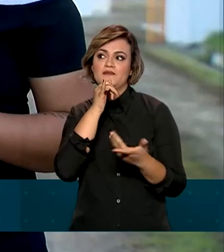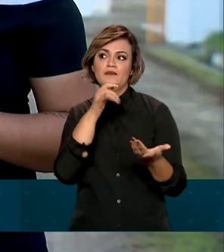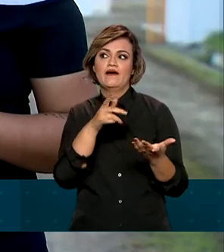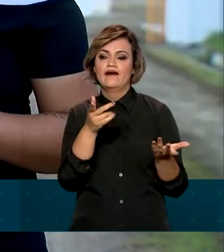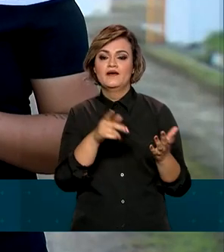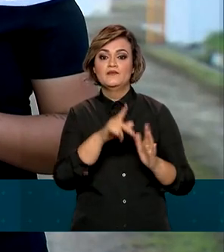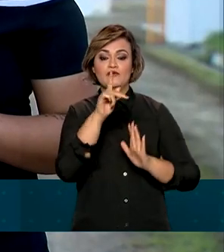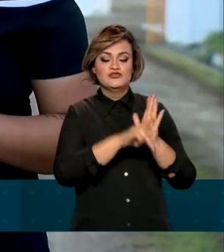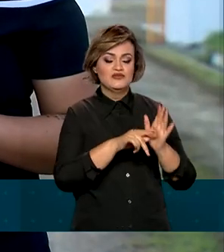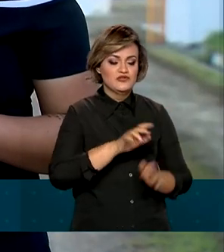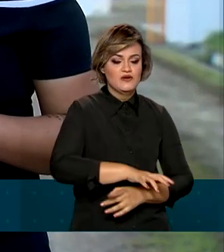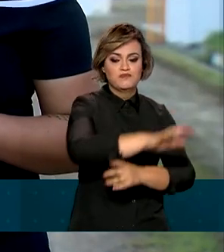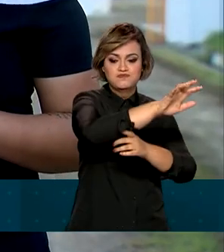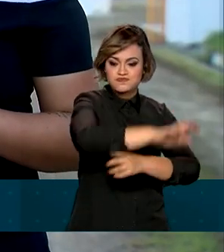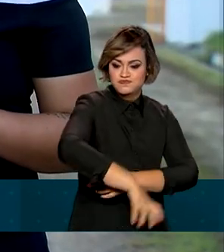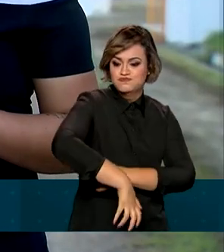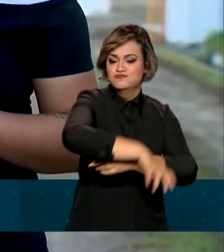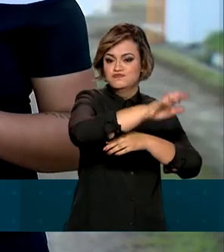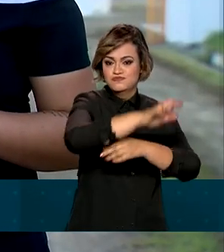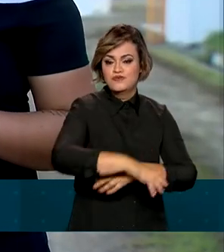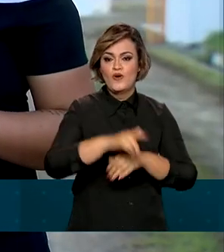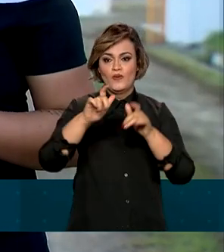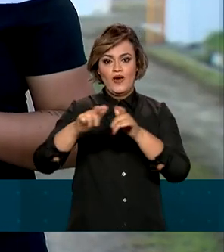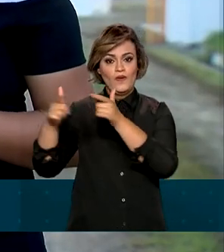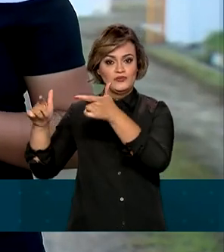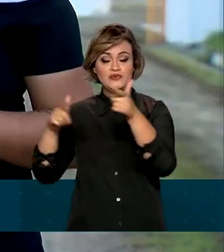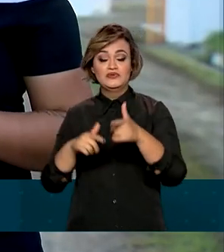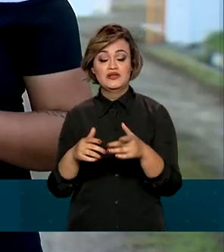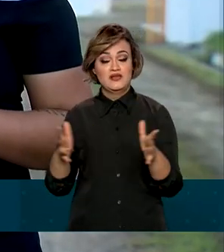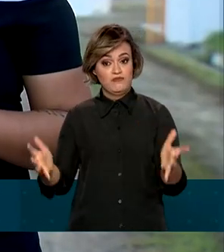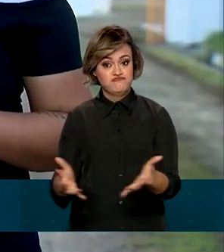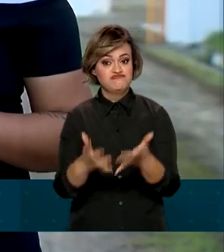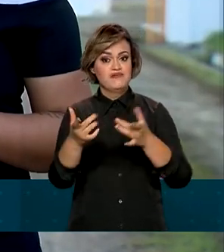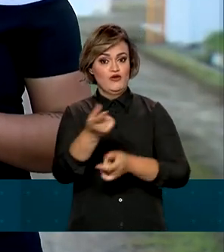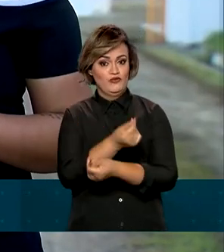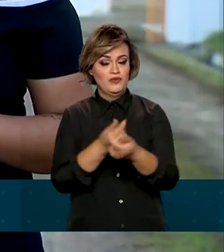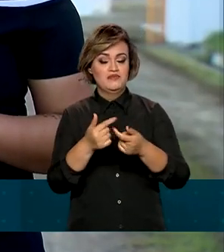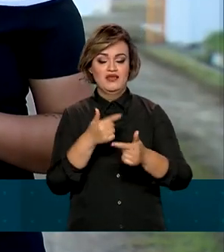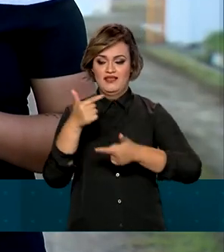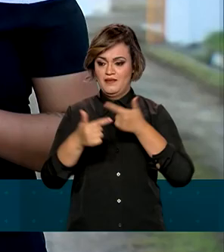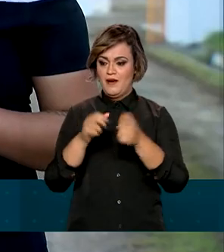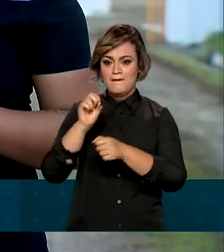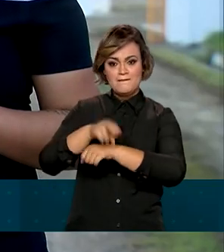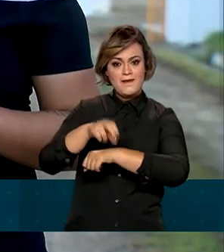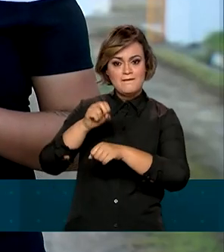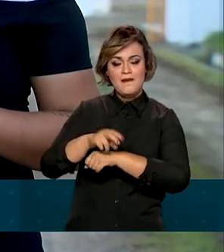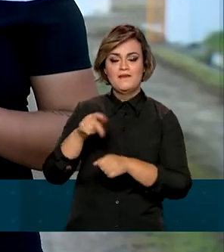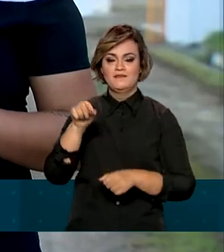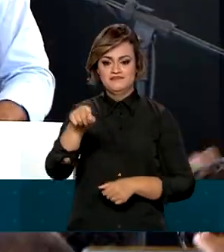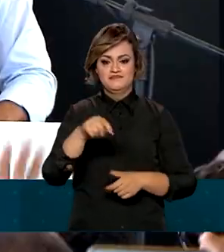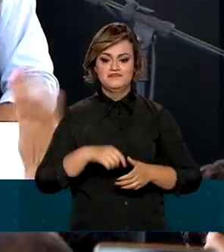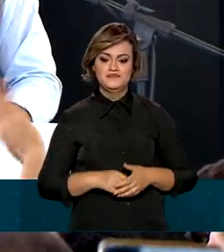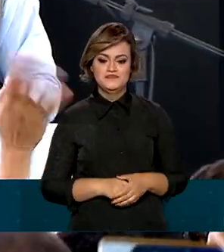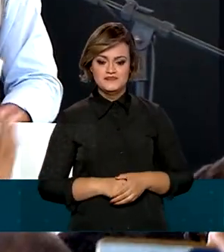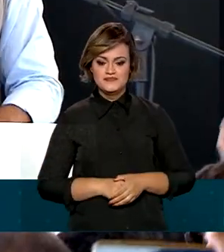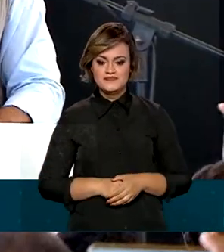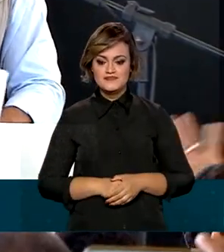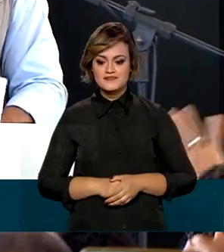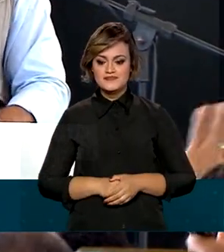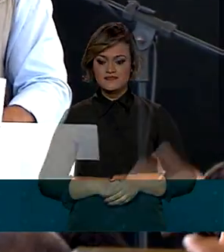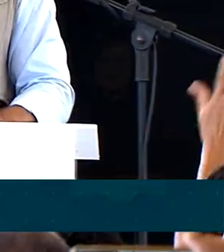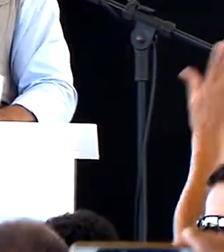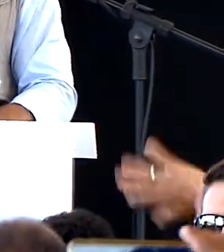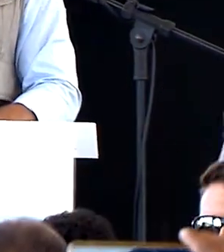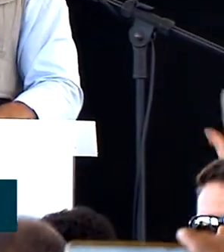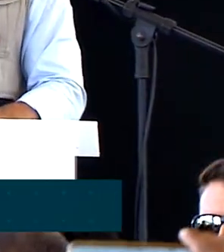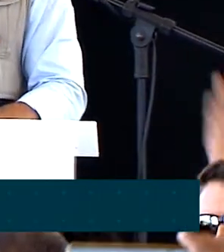projetos de irrigação no Agreste, o que vai fortalecer a economia e gerar empregos e renda para a região. Quem tiver a sua